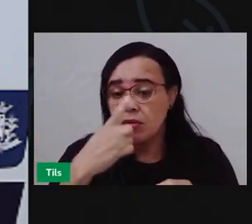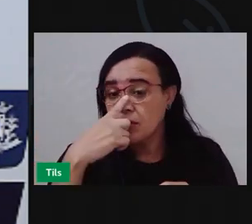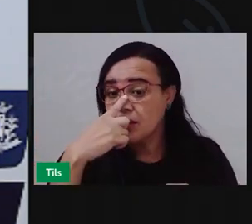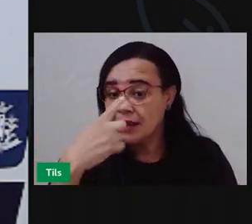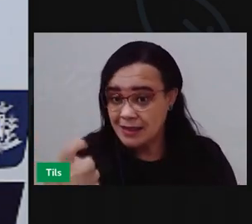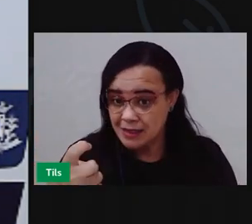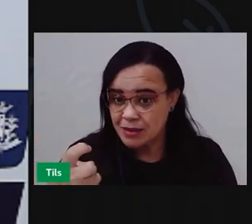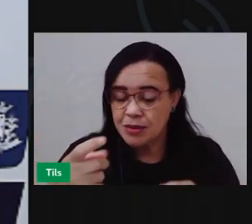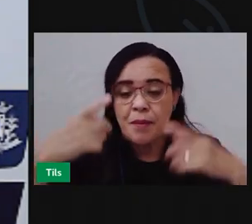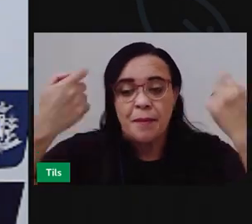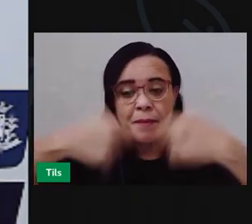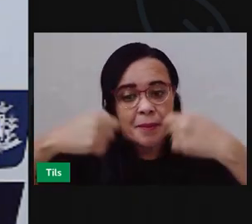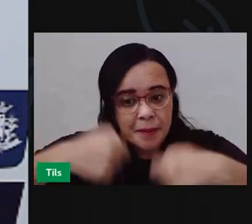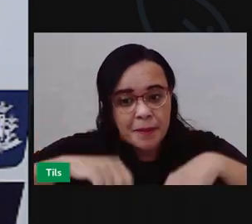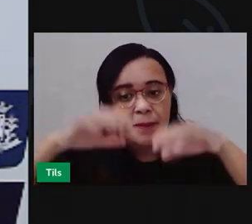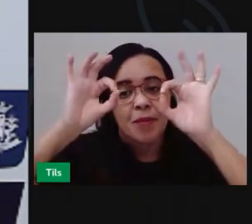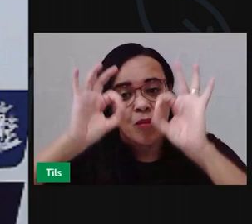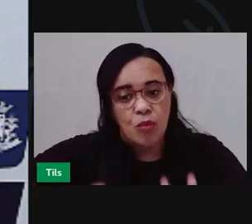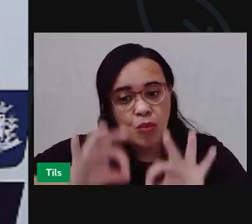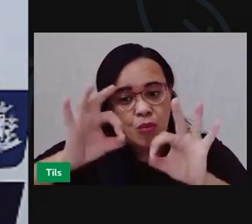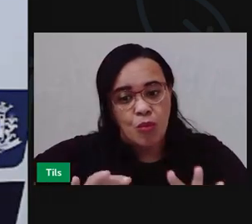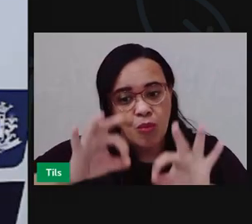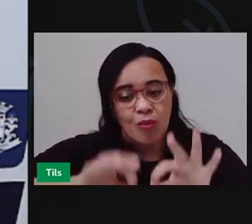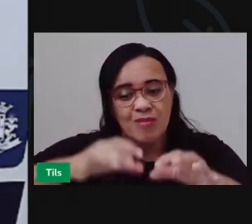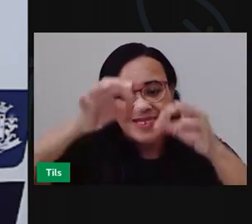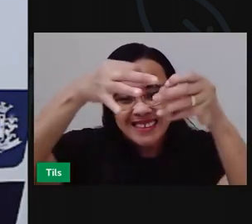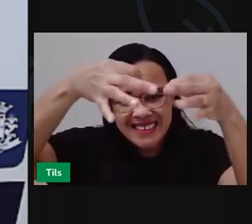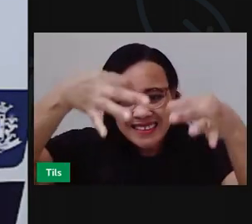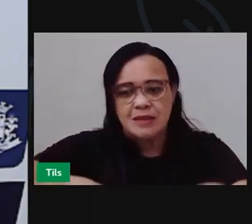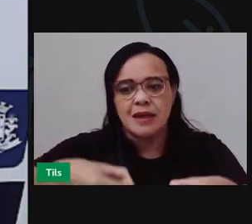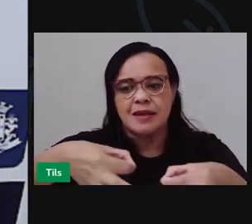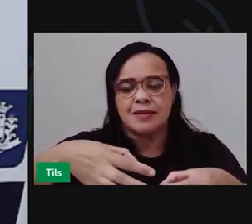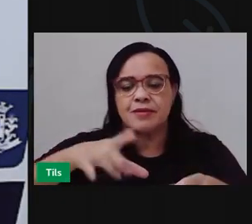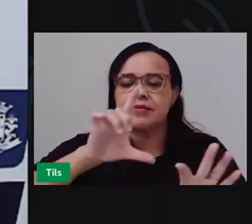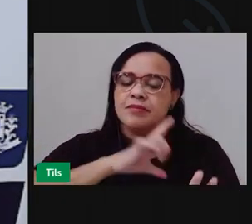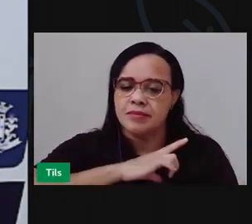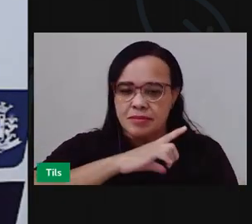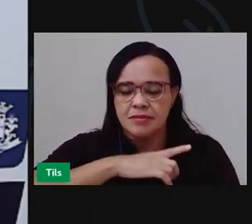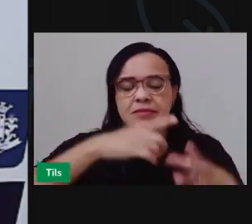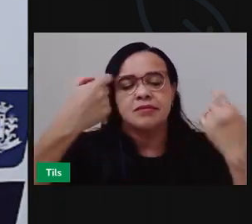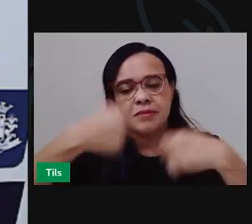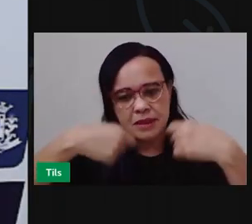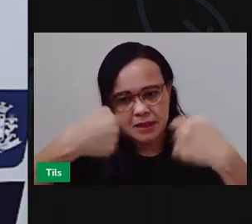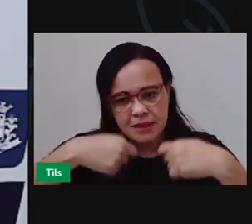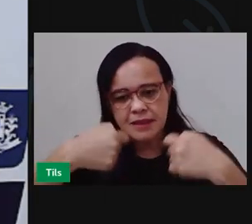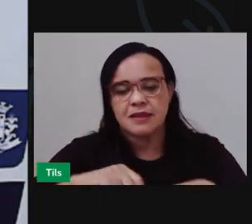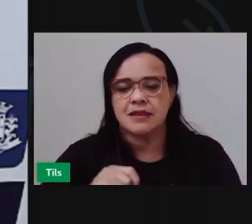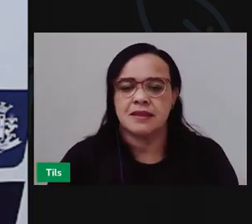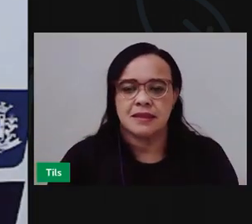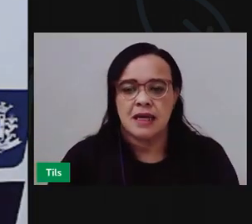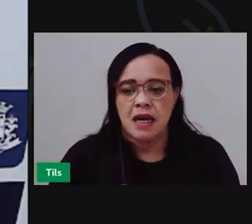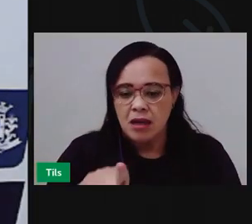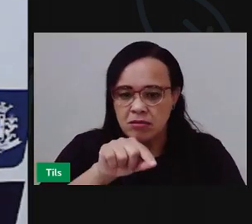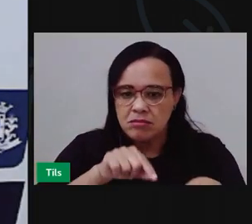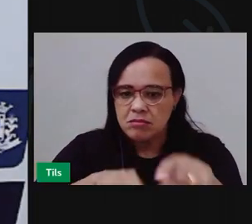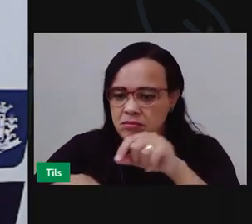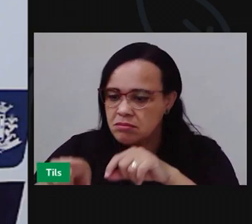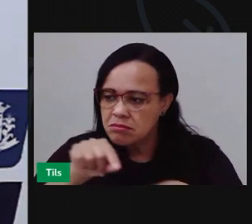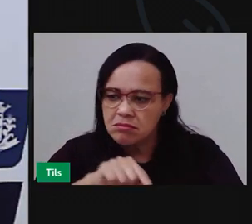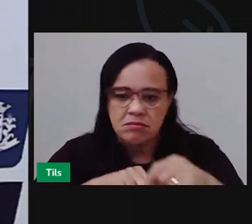lugar certo né praticar aí ação de paleta seletiva